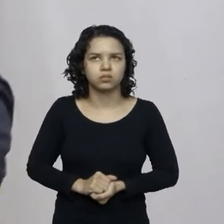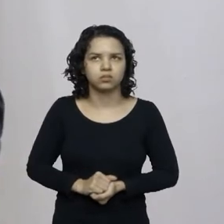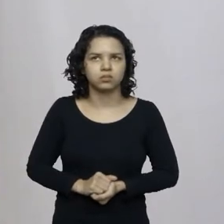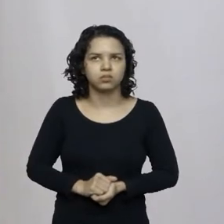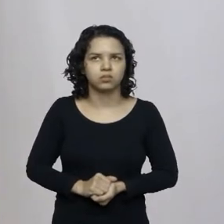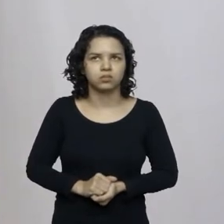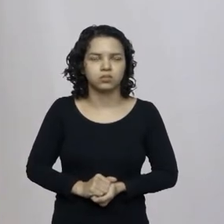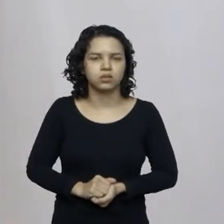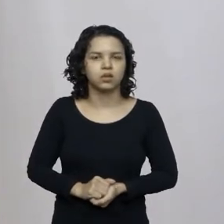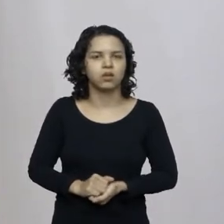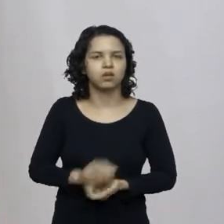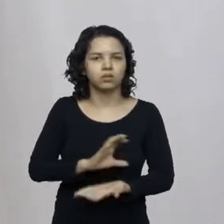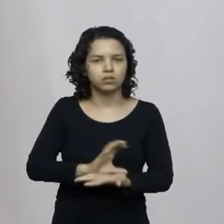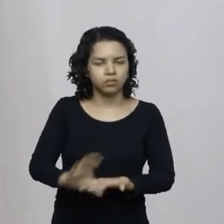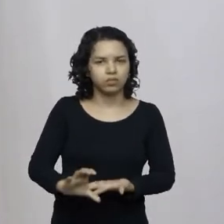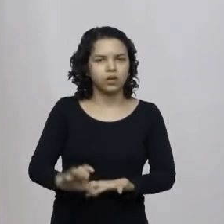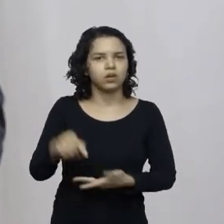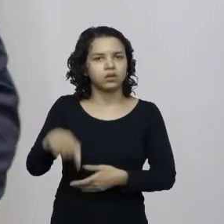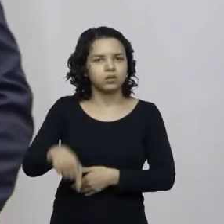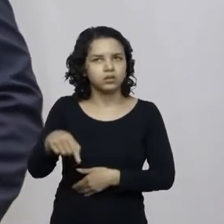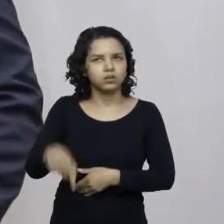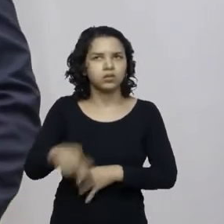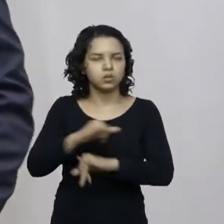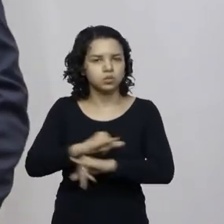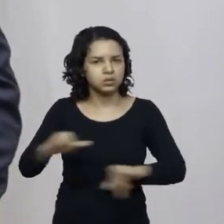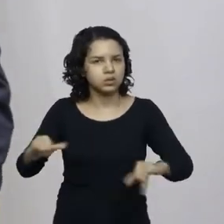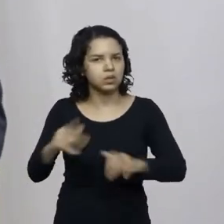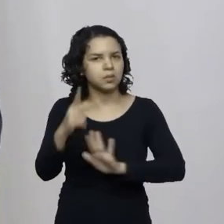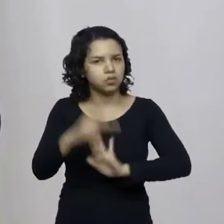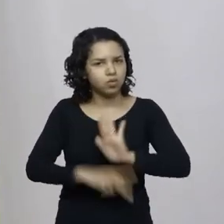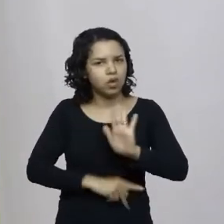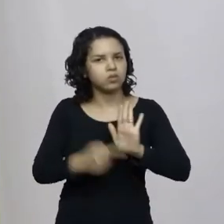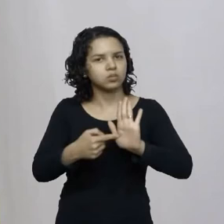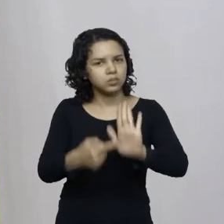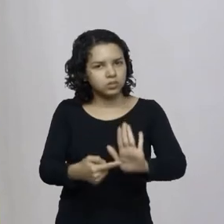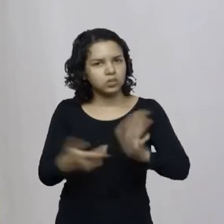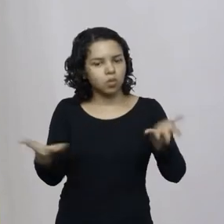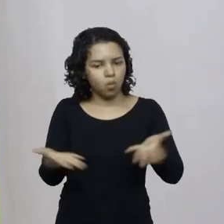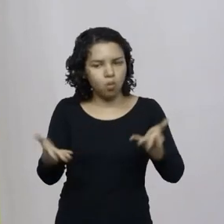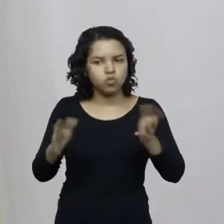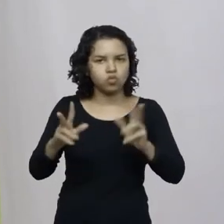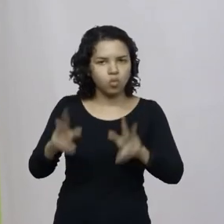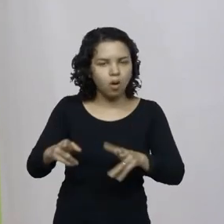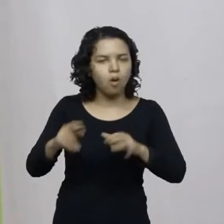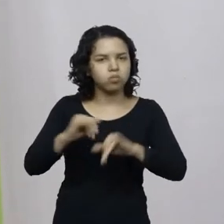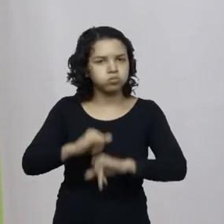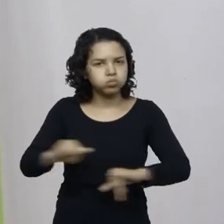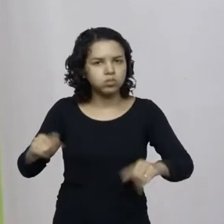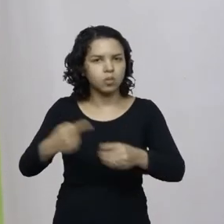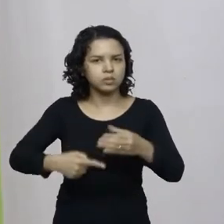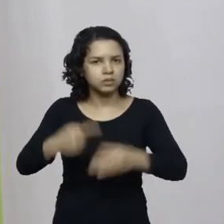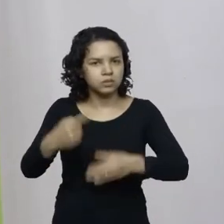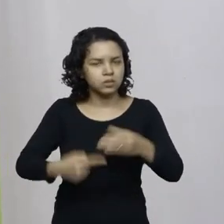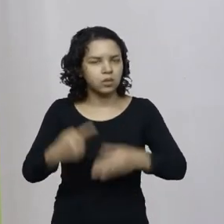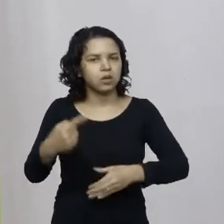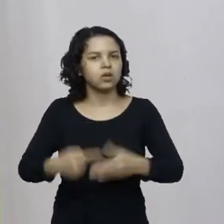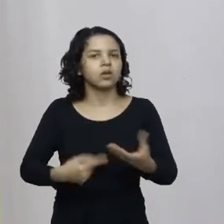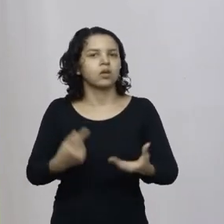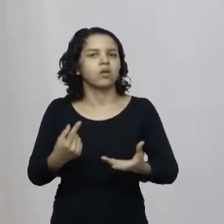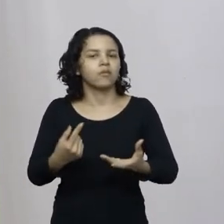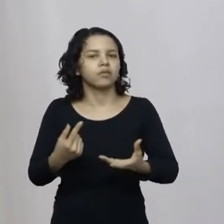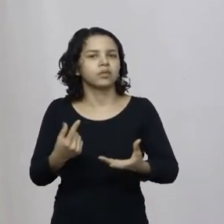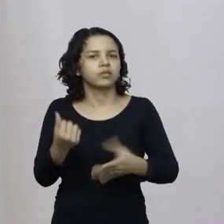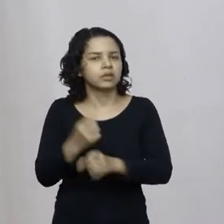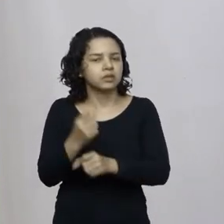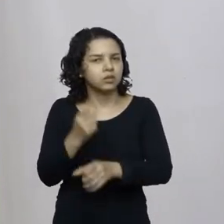quando se investe aqui dentro quando se anuncia aqui projetos como foram apresentados hoje na Comissão de Finanças e Tributação de Contratação de